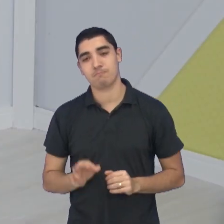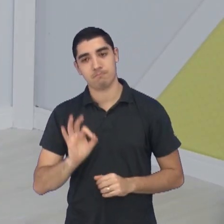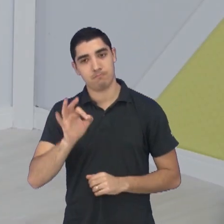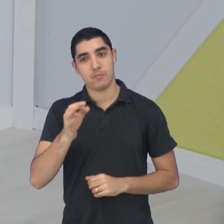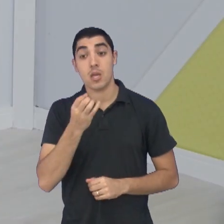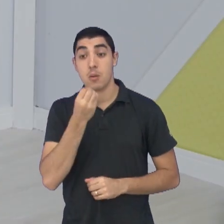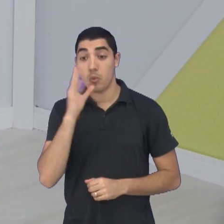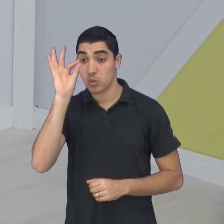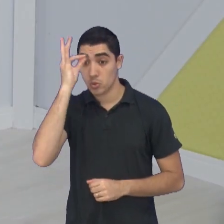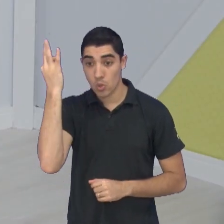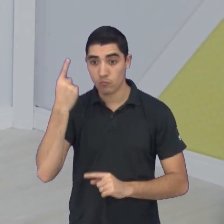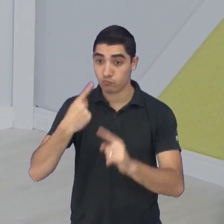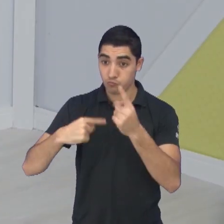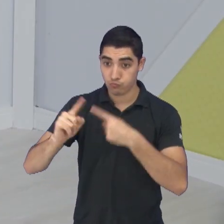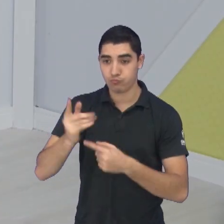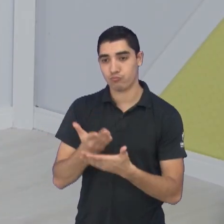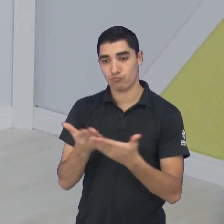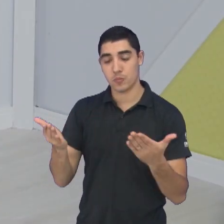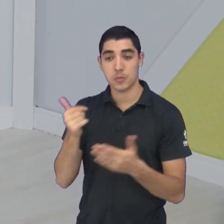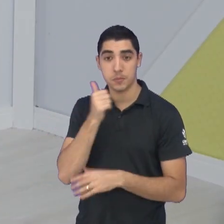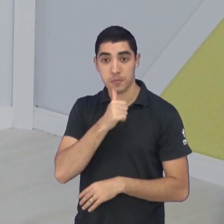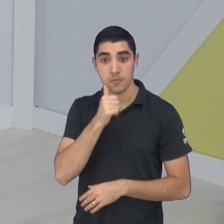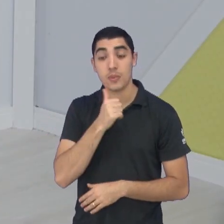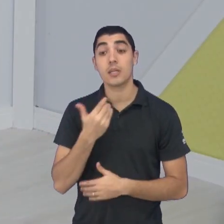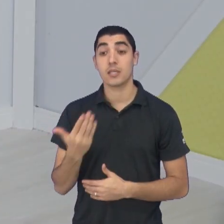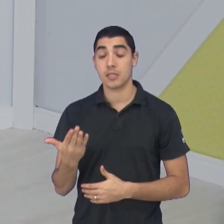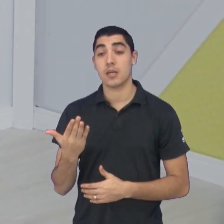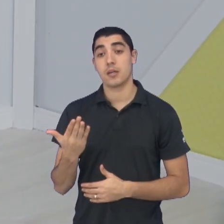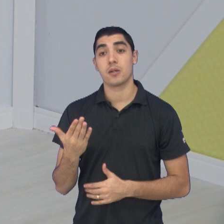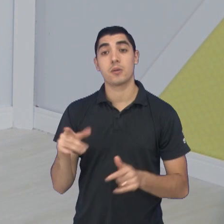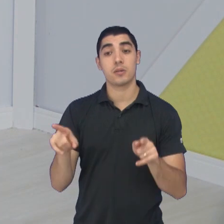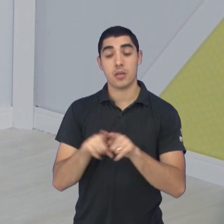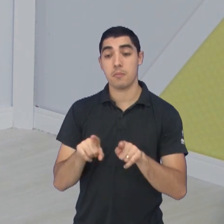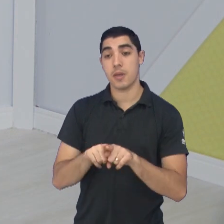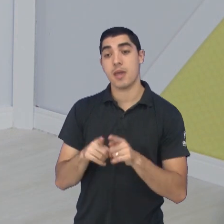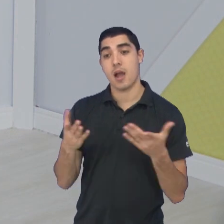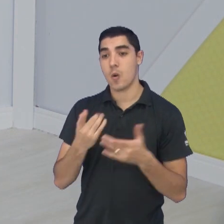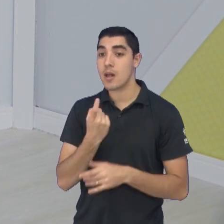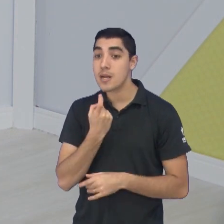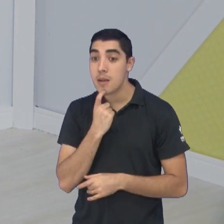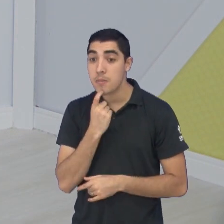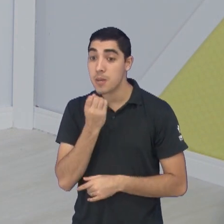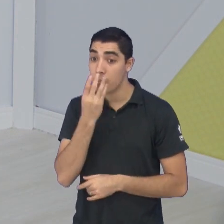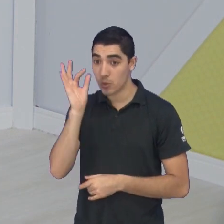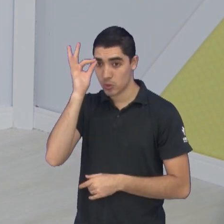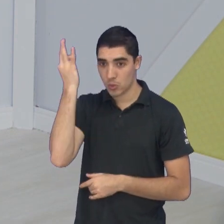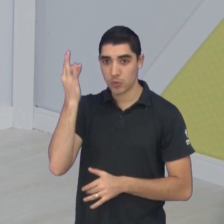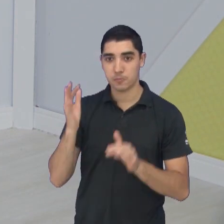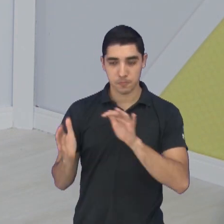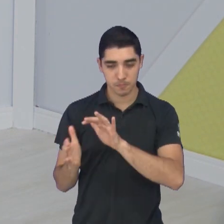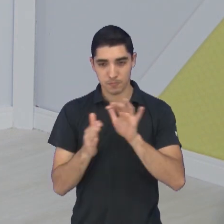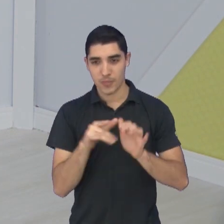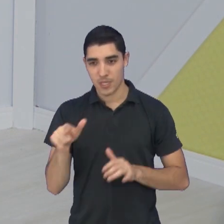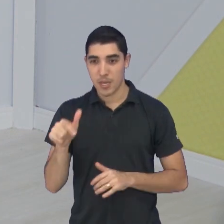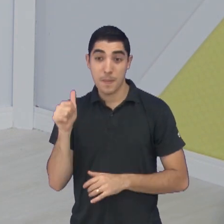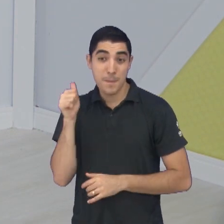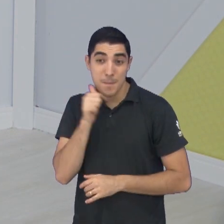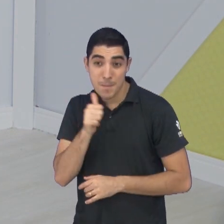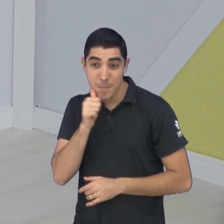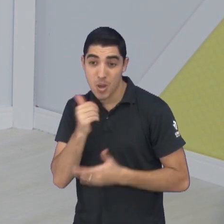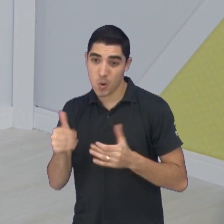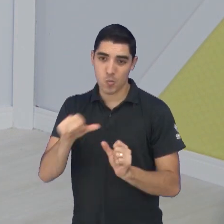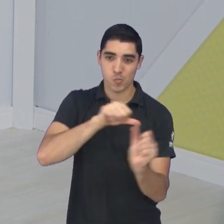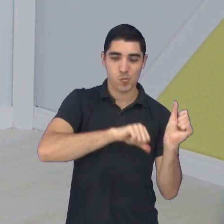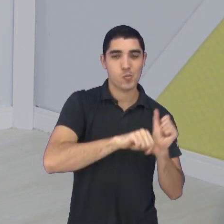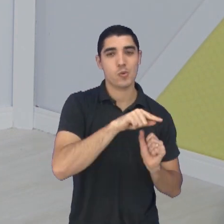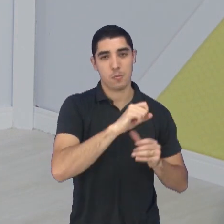aí para as meninas na busca pelo bicampeonato e melhor sorte aí contra o Campinas pela LBF. Mudando aí do masculino, do feminino para o